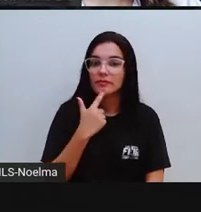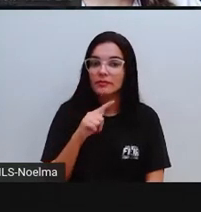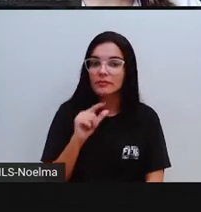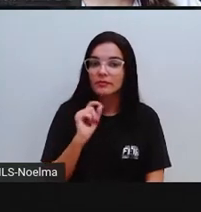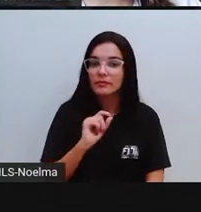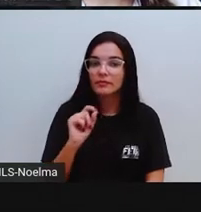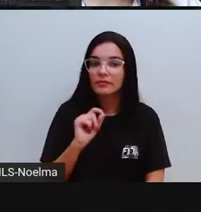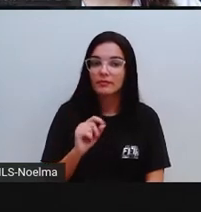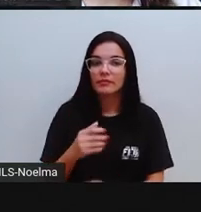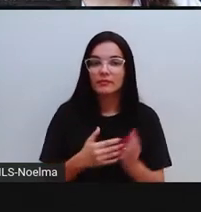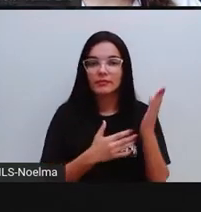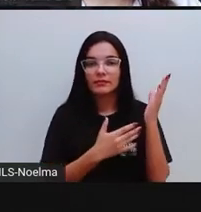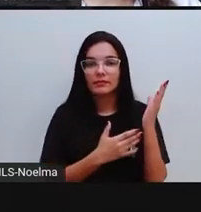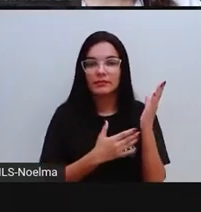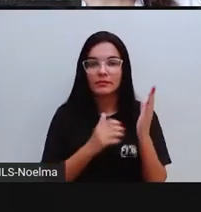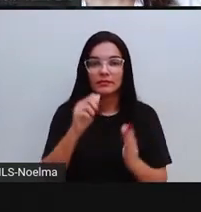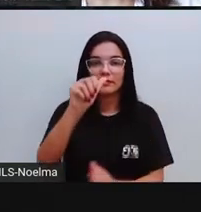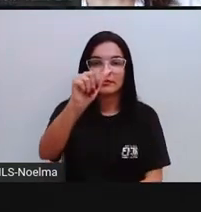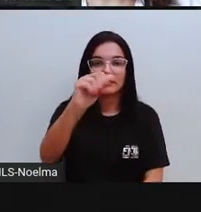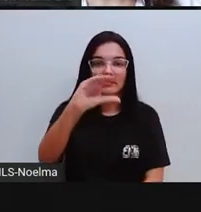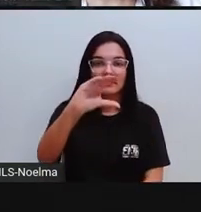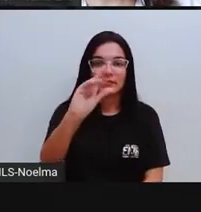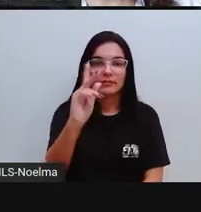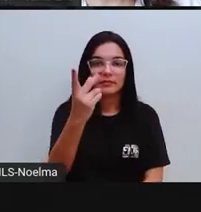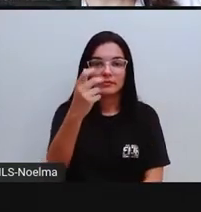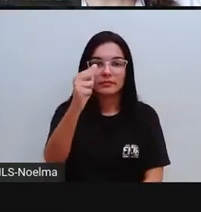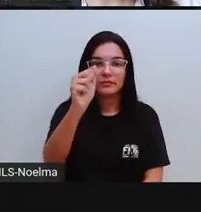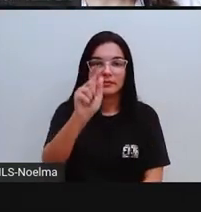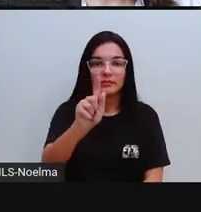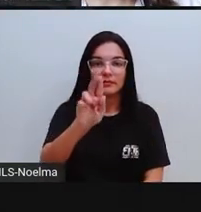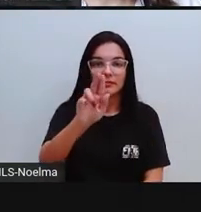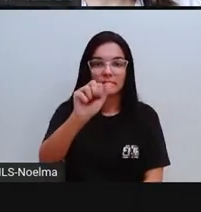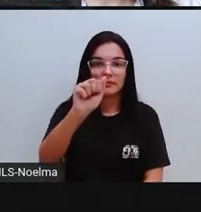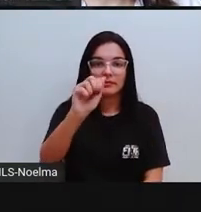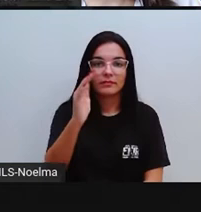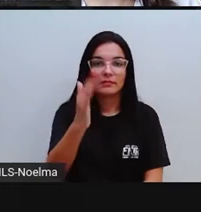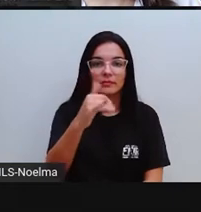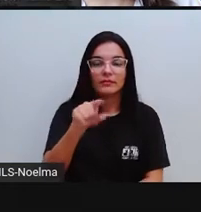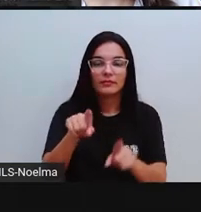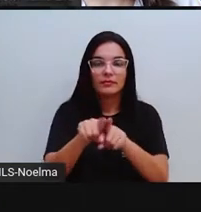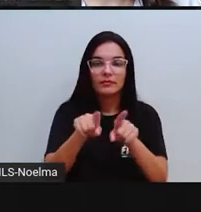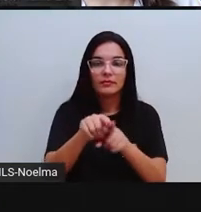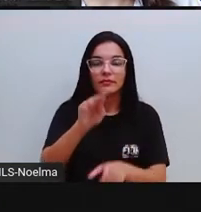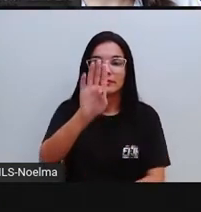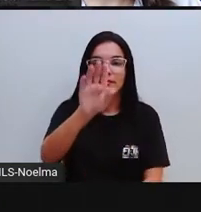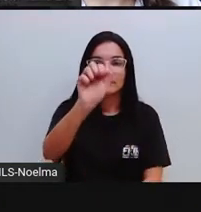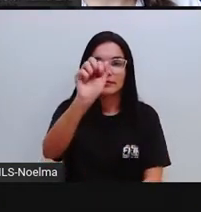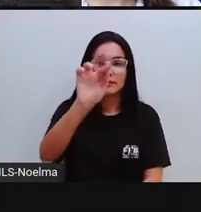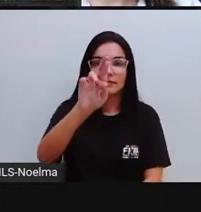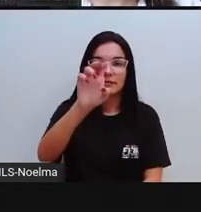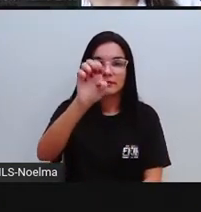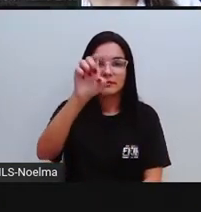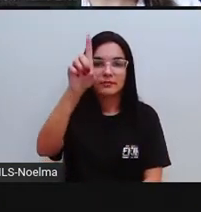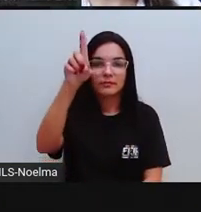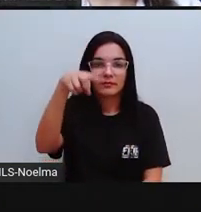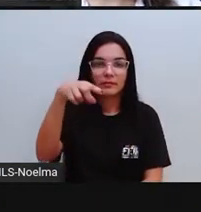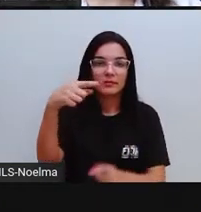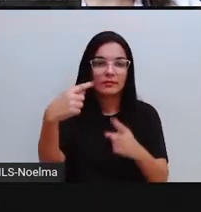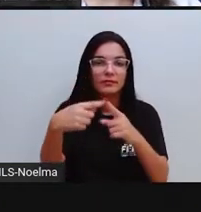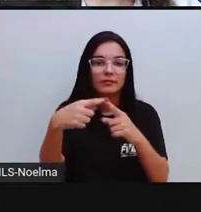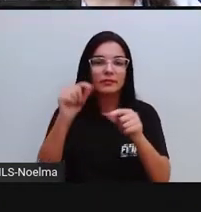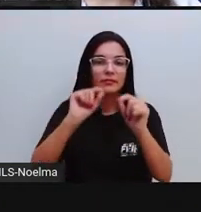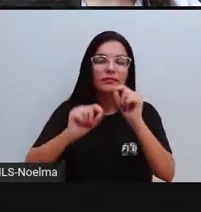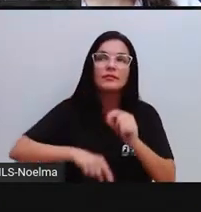Achágua e Barés. E eles habitam o Alto do Juruá, certo? Que é lá no